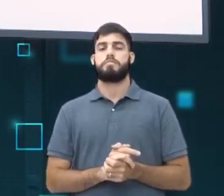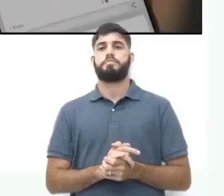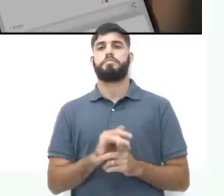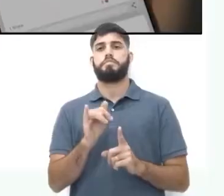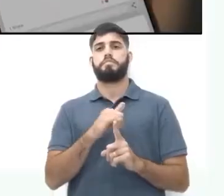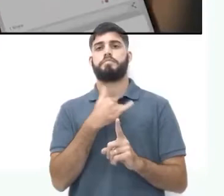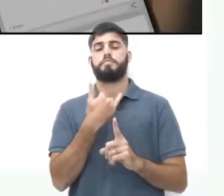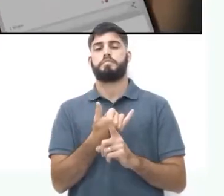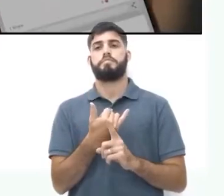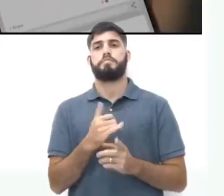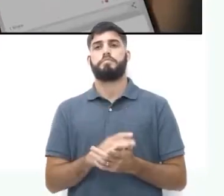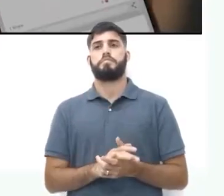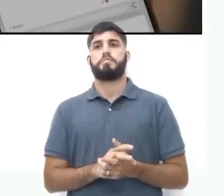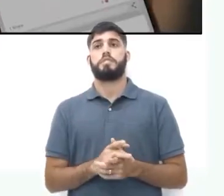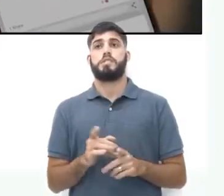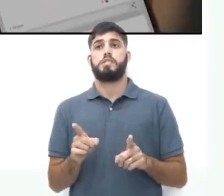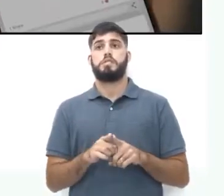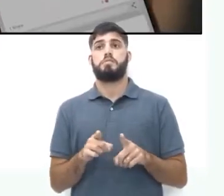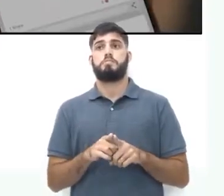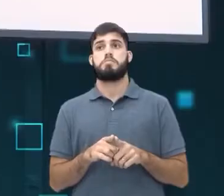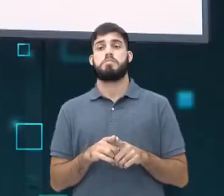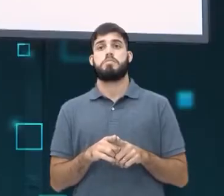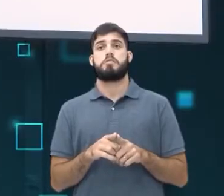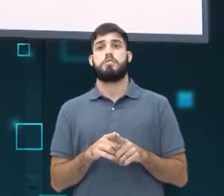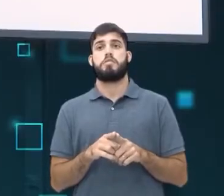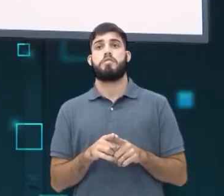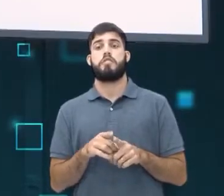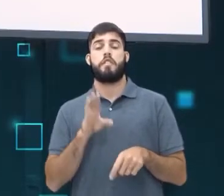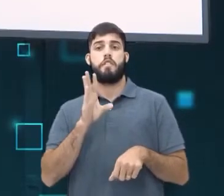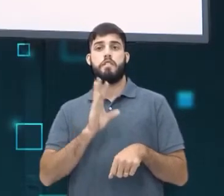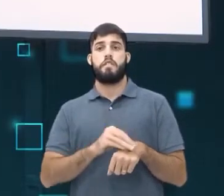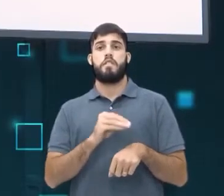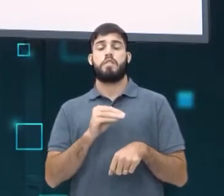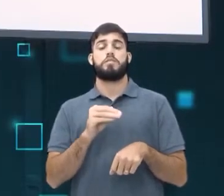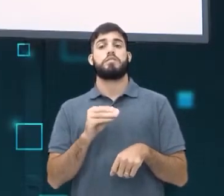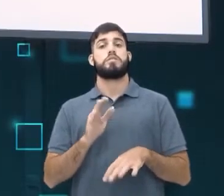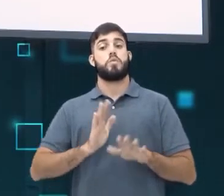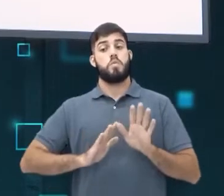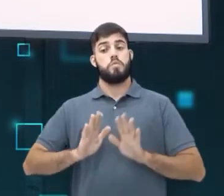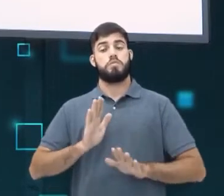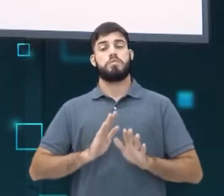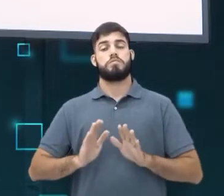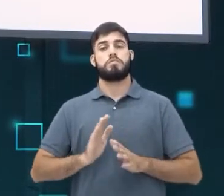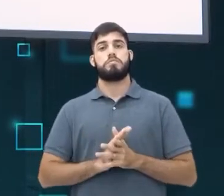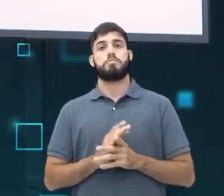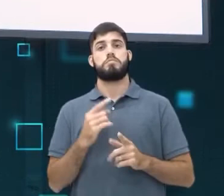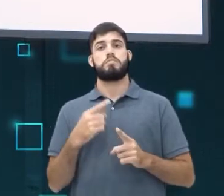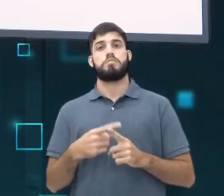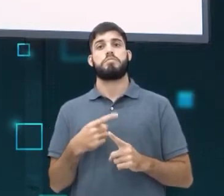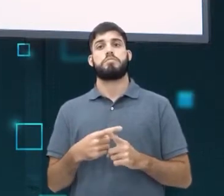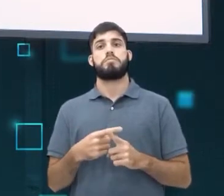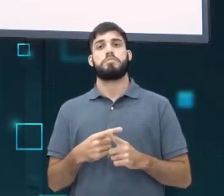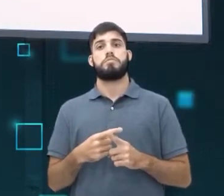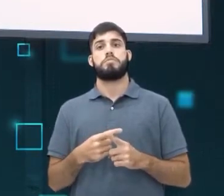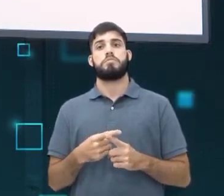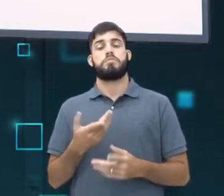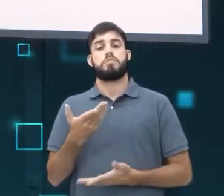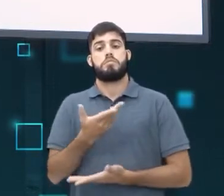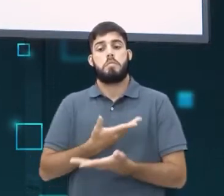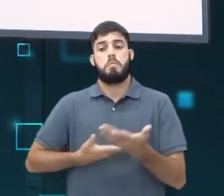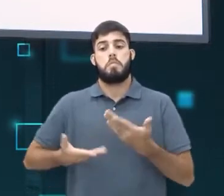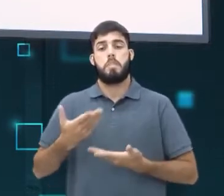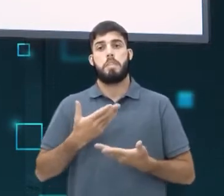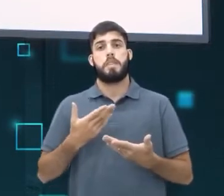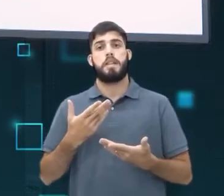tá? Divulgação de fotos íntimas. Esse assunto é mega delicado, né? Porque essa troca de informações permite que a gente